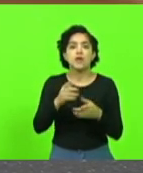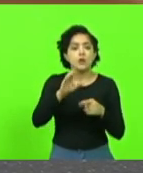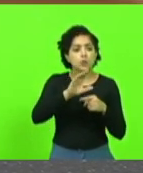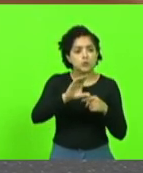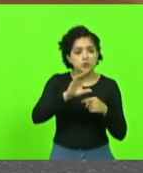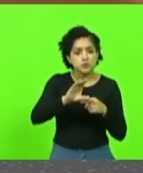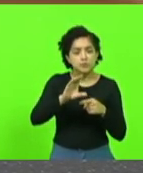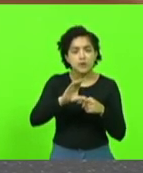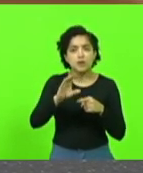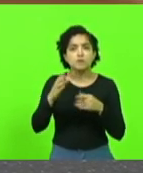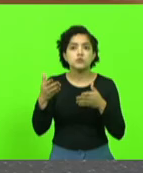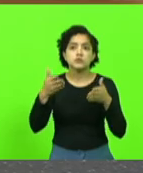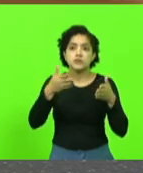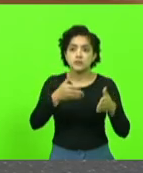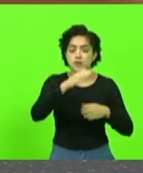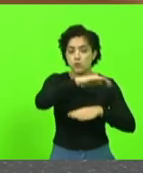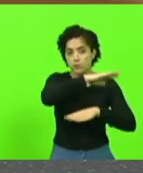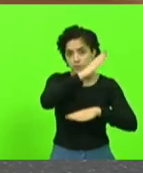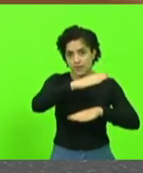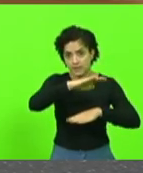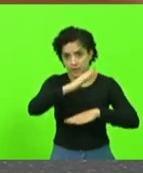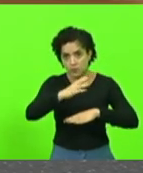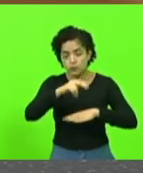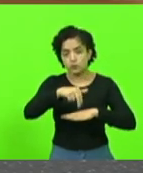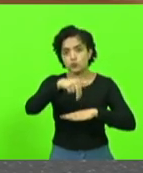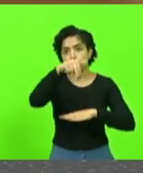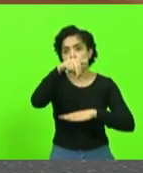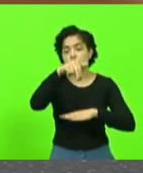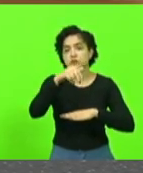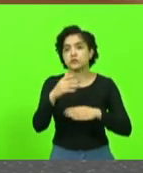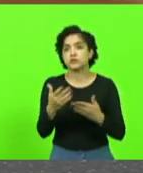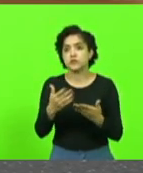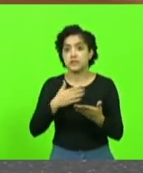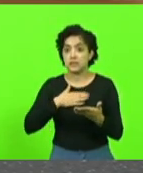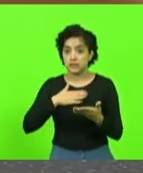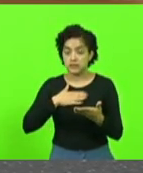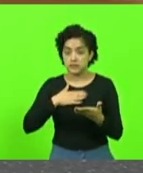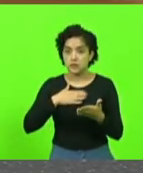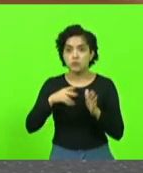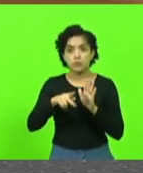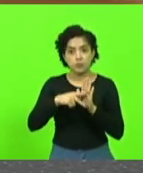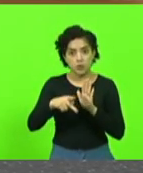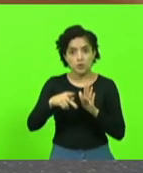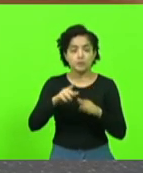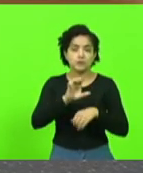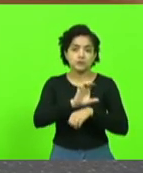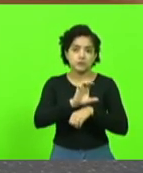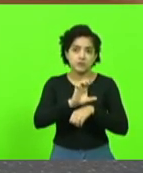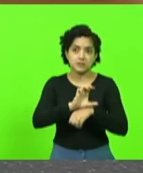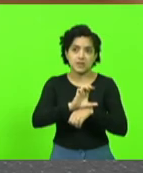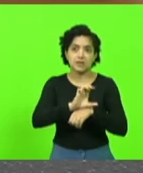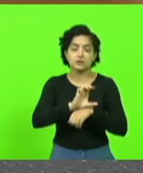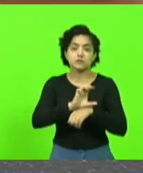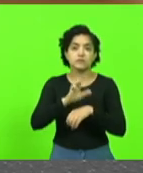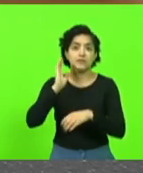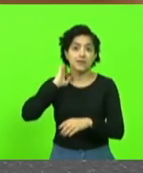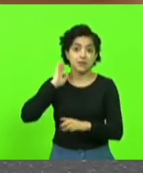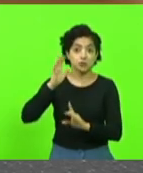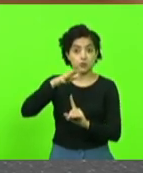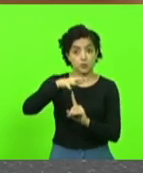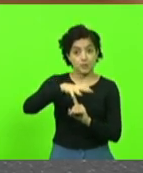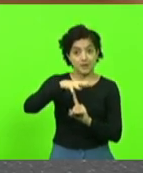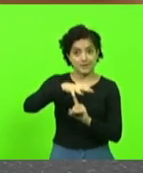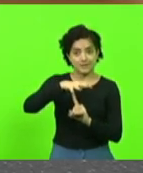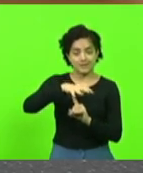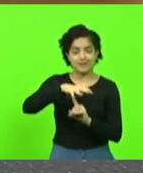também ao Planalto Norte de Santa Catarina e o sul do estado do Paraná, já que é o estado que faz